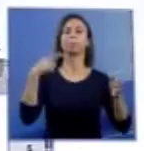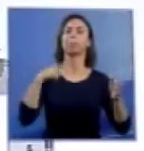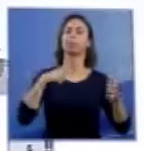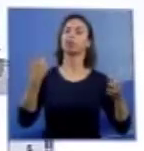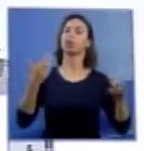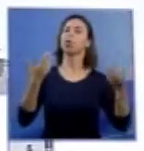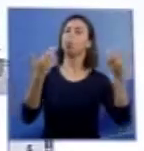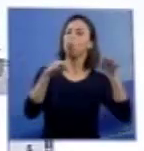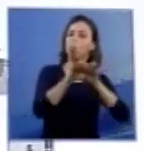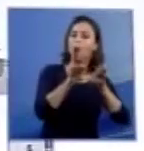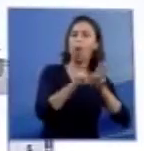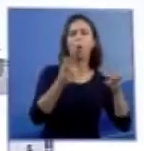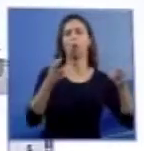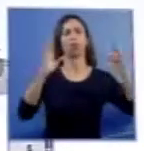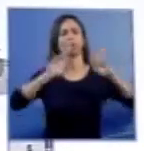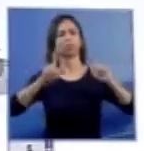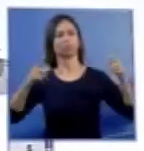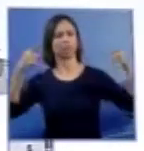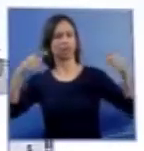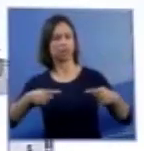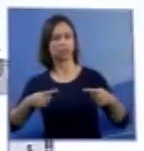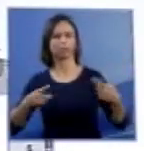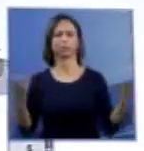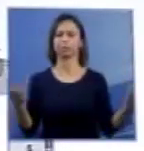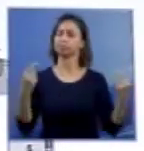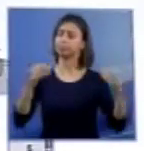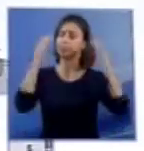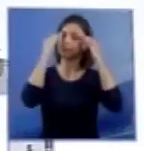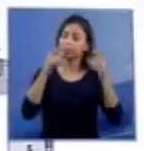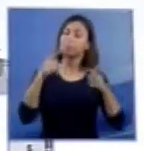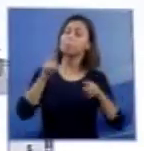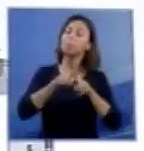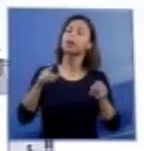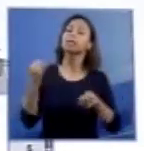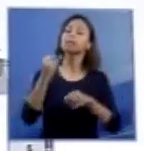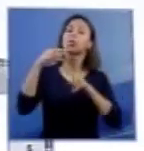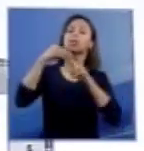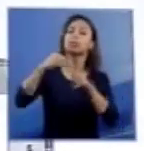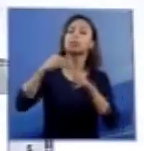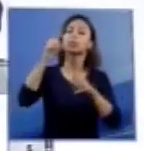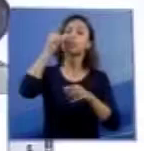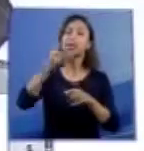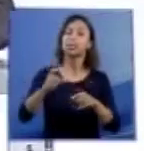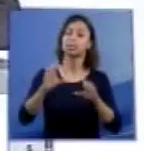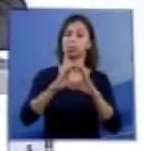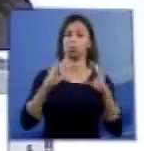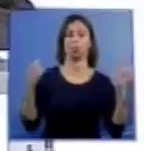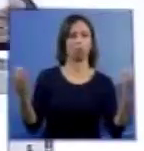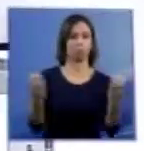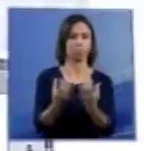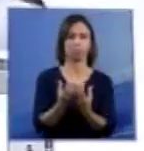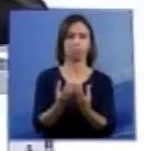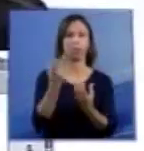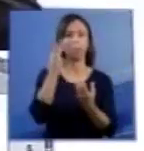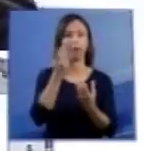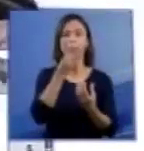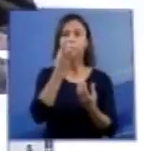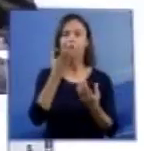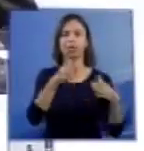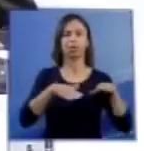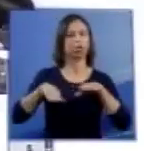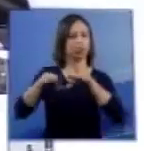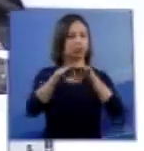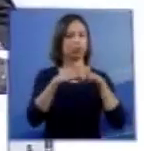e que prevaleça o bom senso e o interesse da coletividade no que tange ao bem comum.